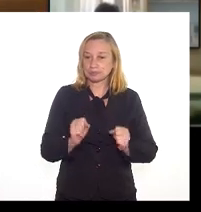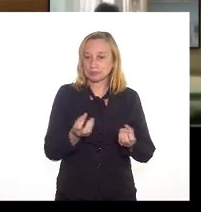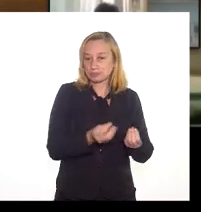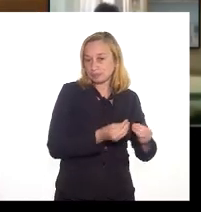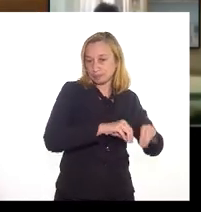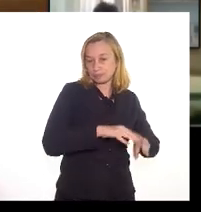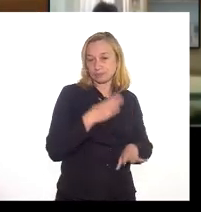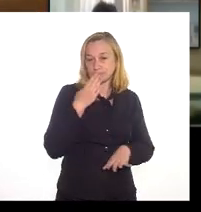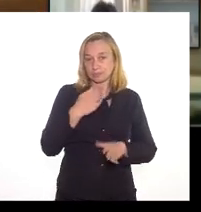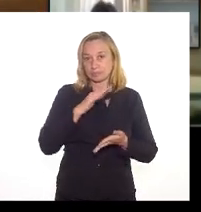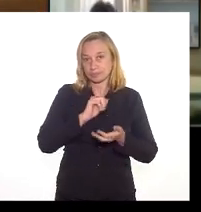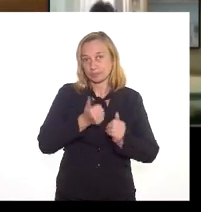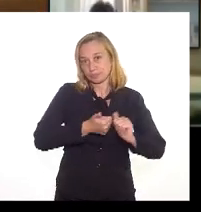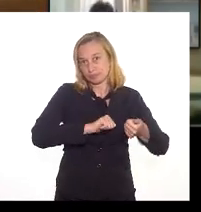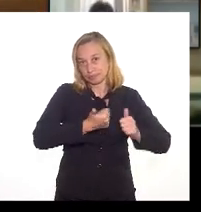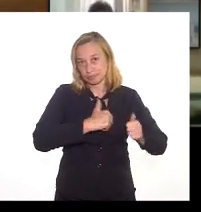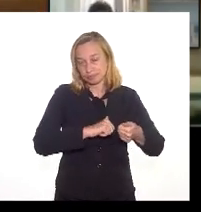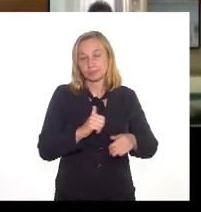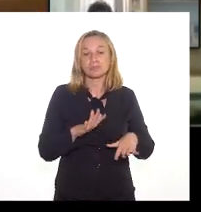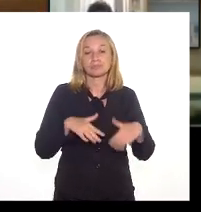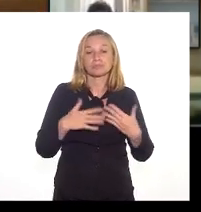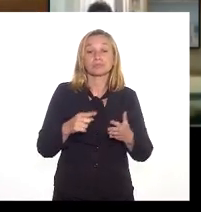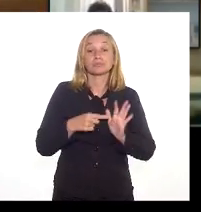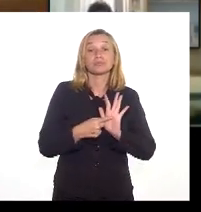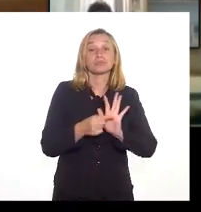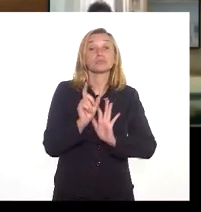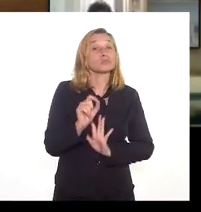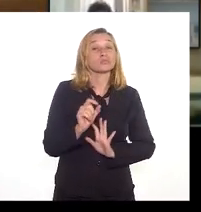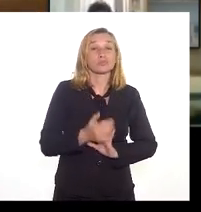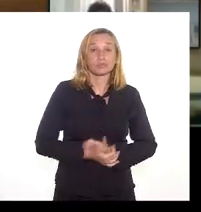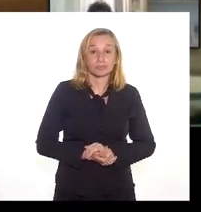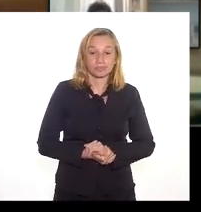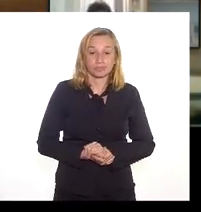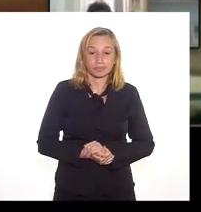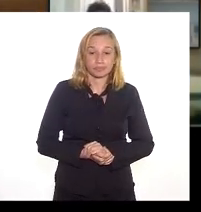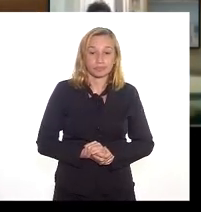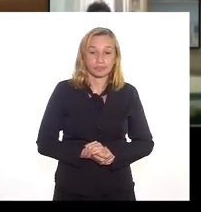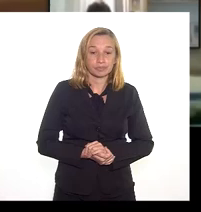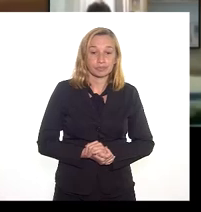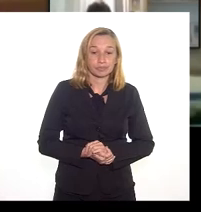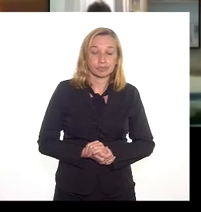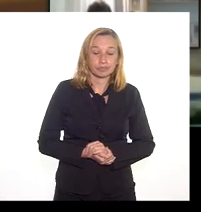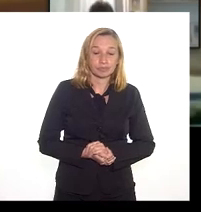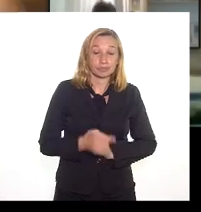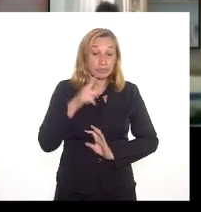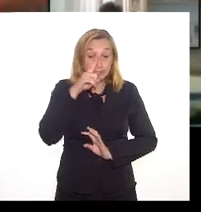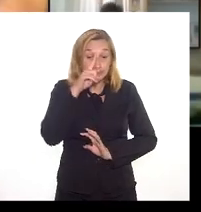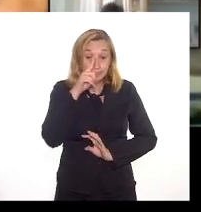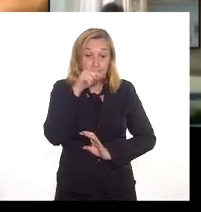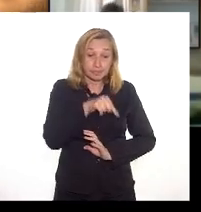esse tipo de avaliação e isso indica inclusive que os riscos ali transcendem o